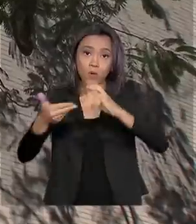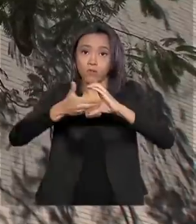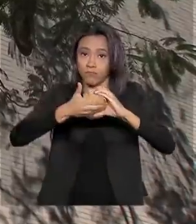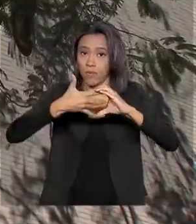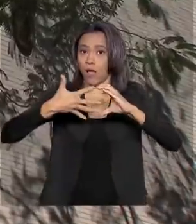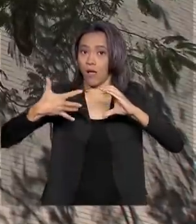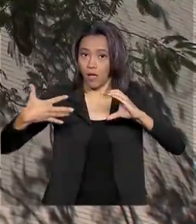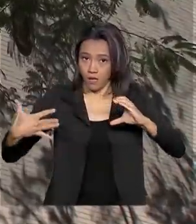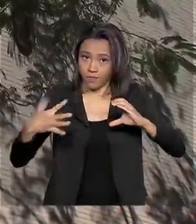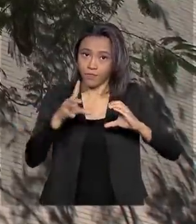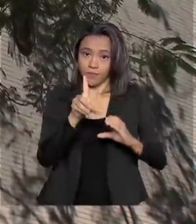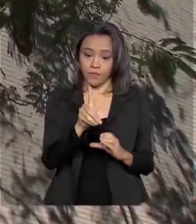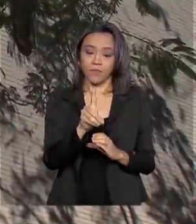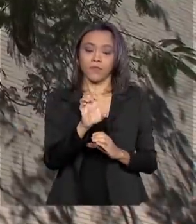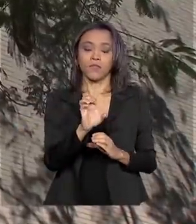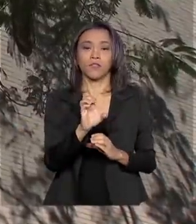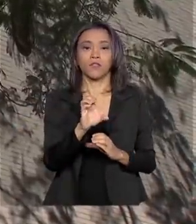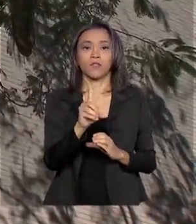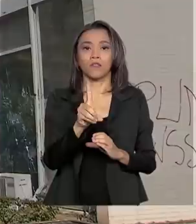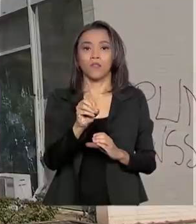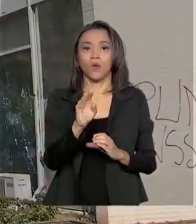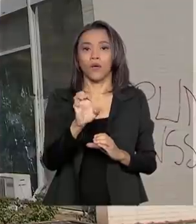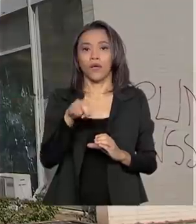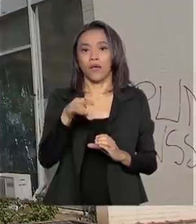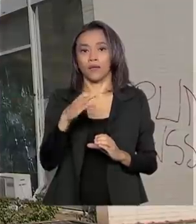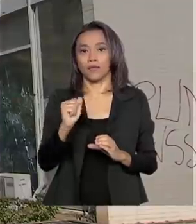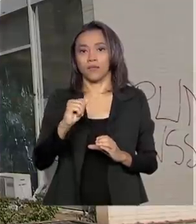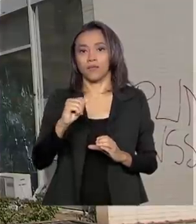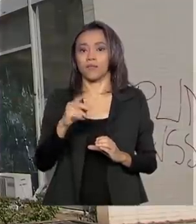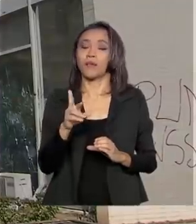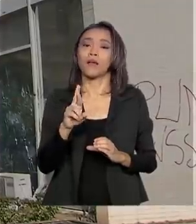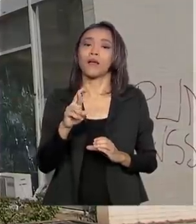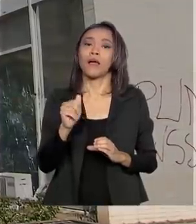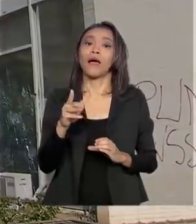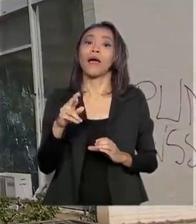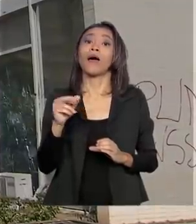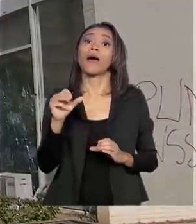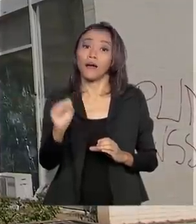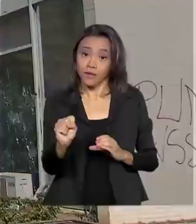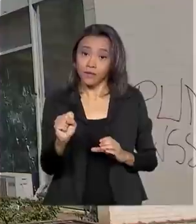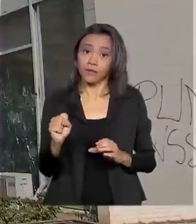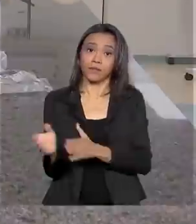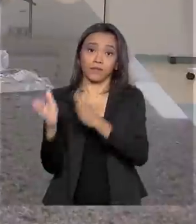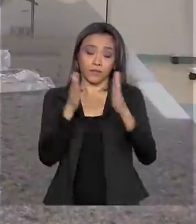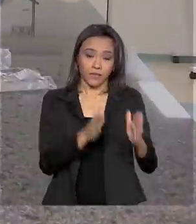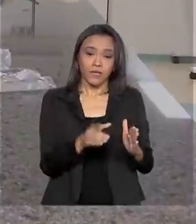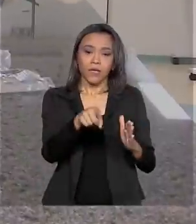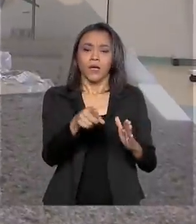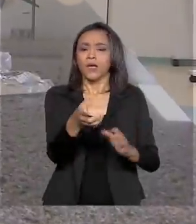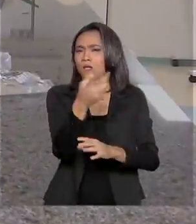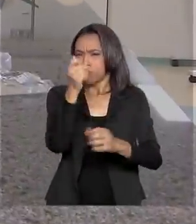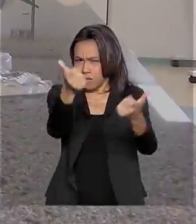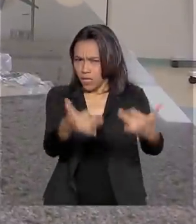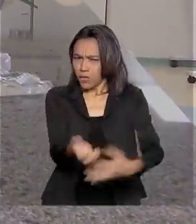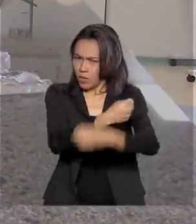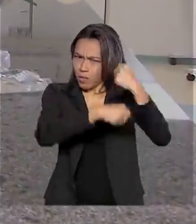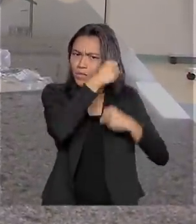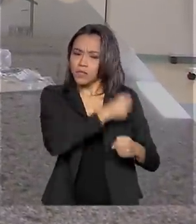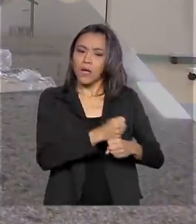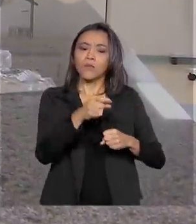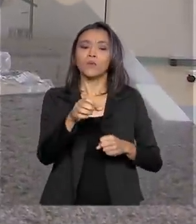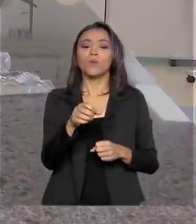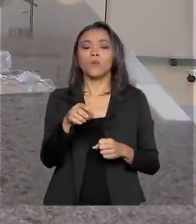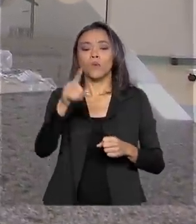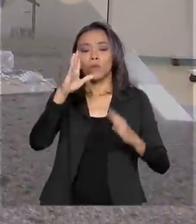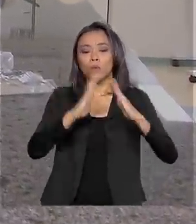investe cada vez mais na assistência a essas doenças, como fibrose cítica e esclerose múltipla. No ano passado, o Sistema Único de